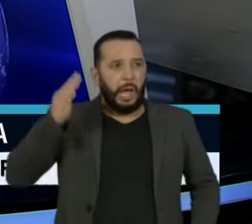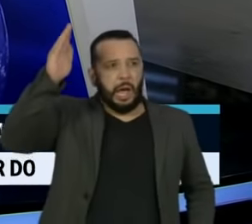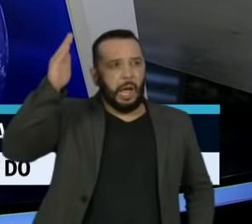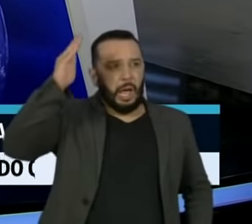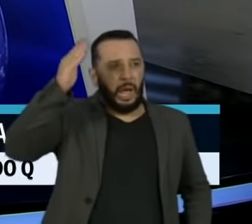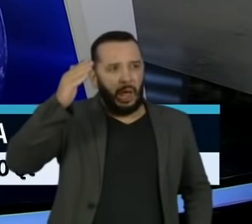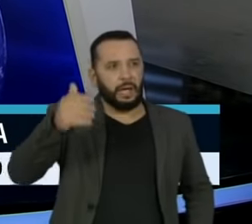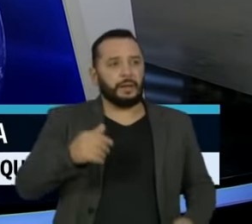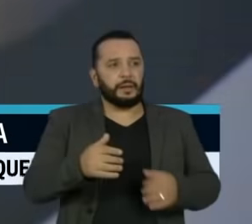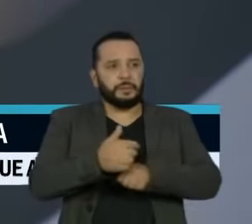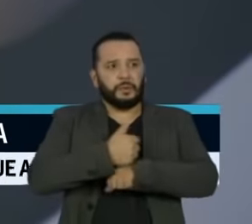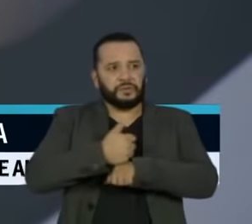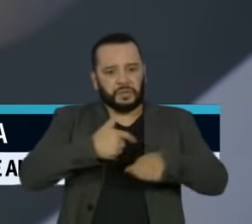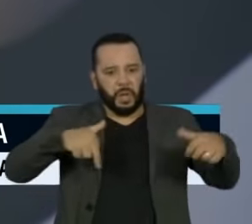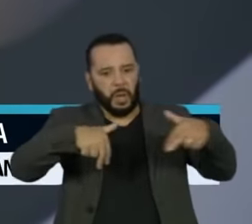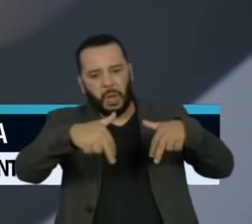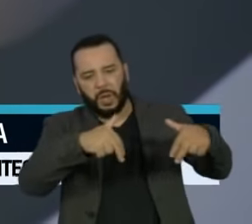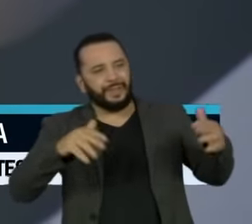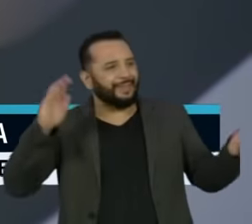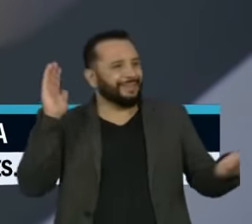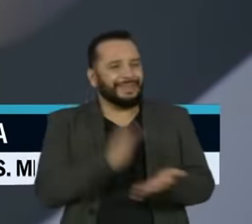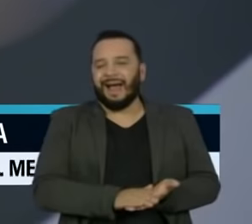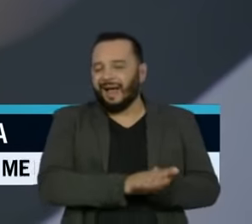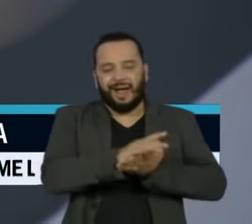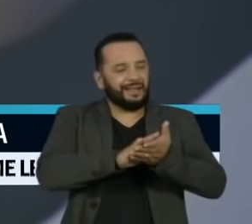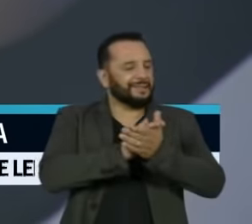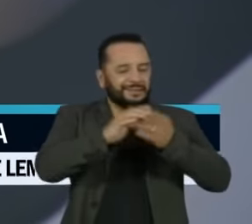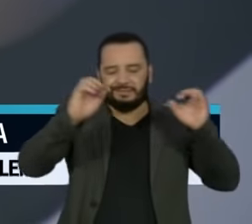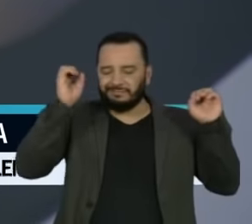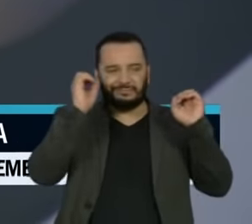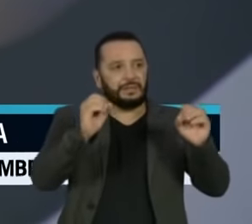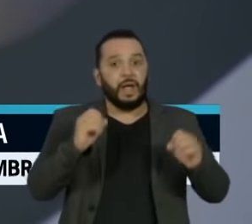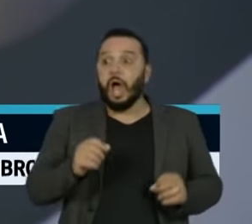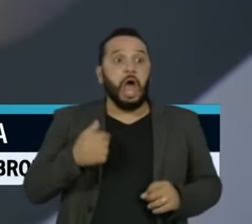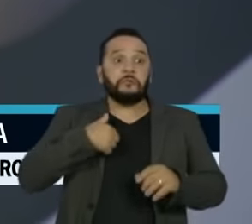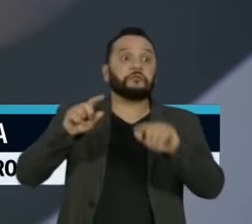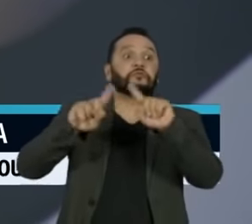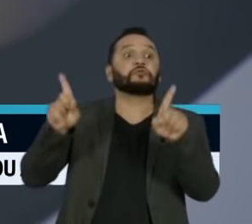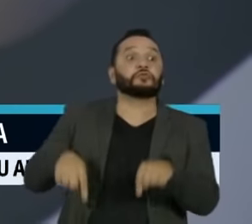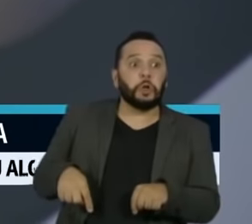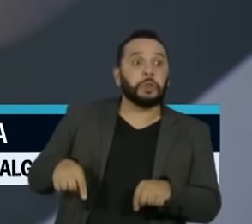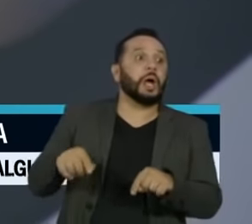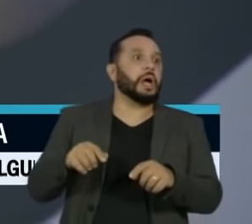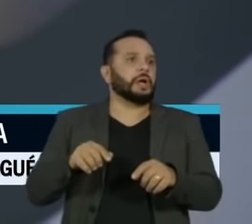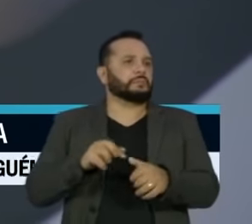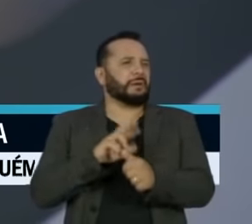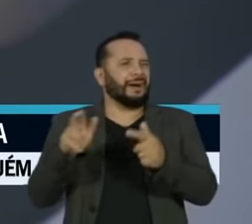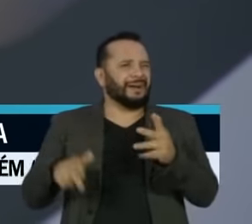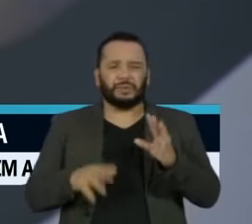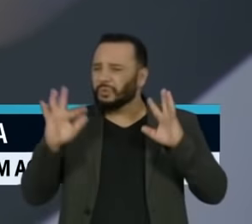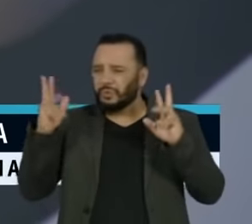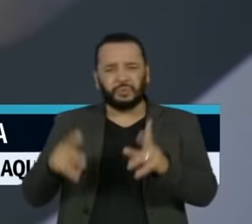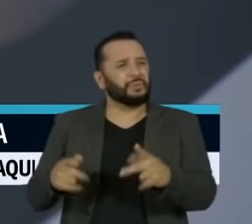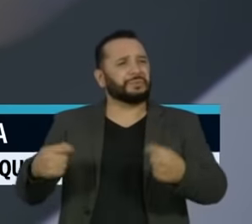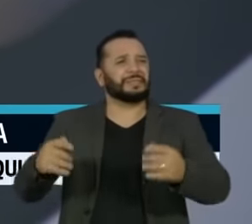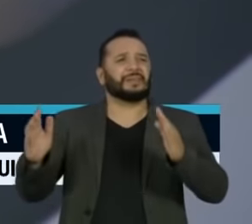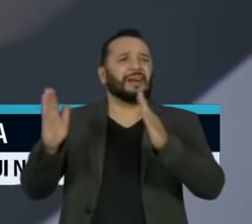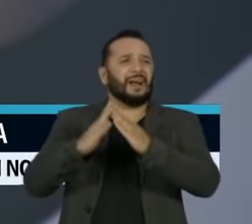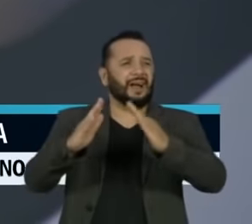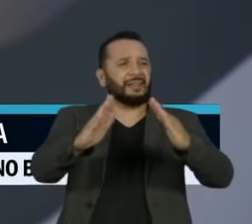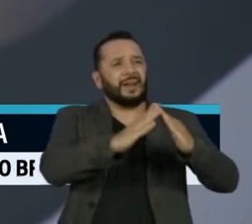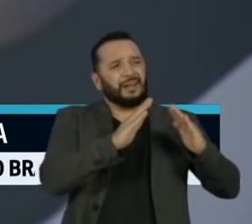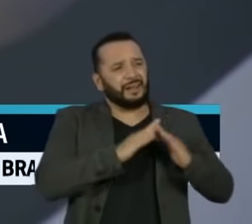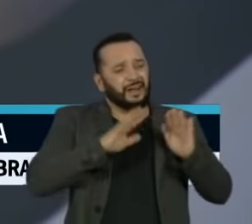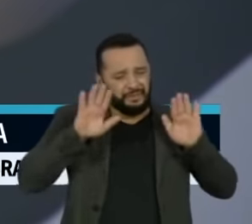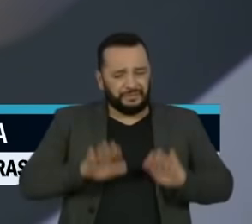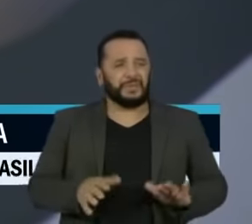nem para os jogadores e nem para todos os funcionários dos clubes. Todas essas pessoas estão sendo expostas a